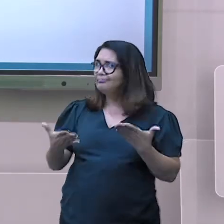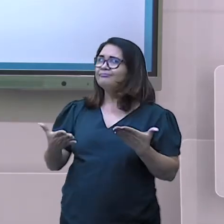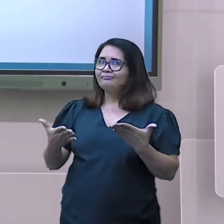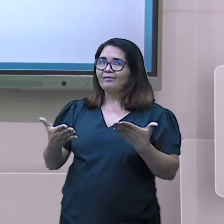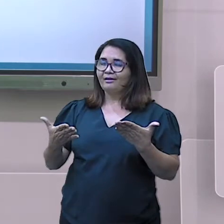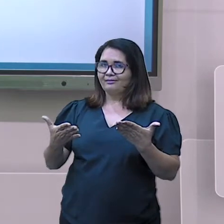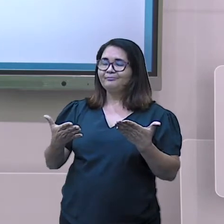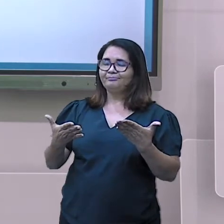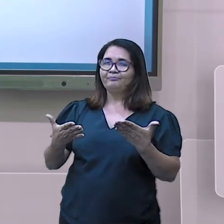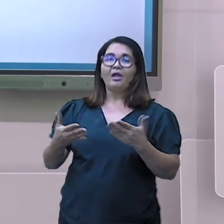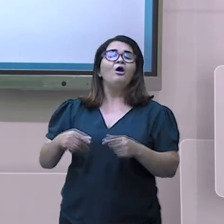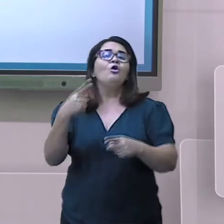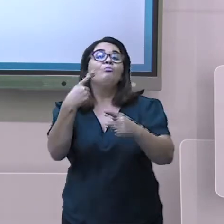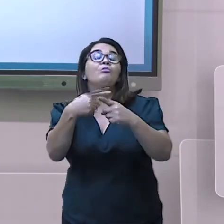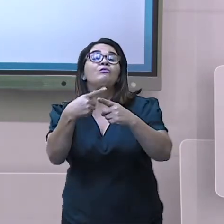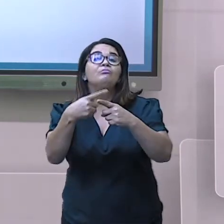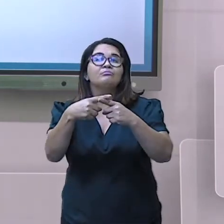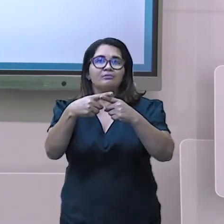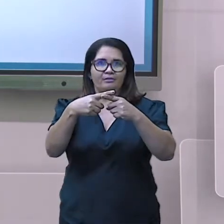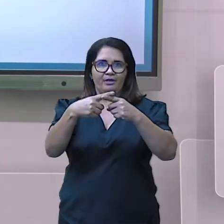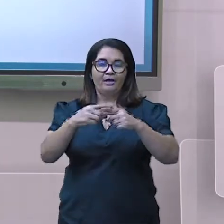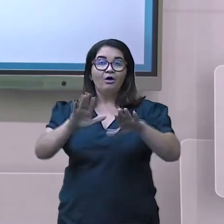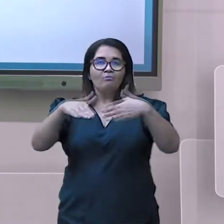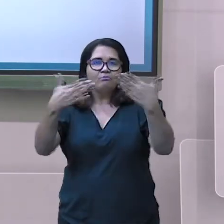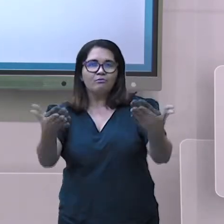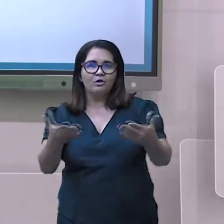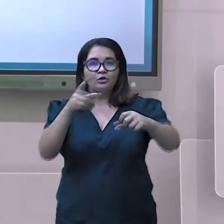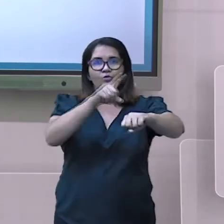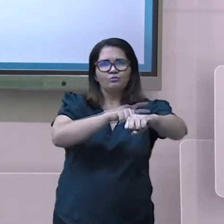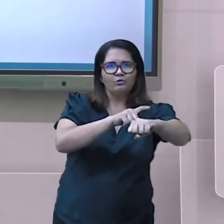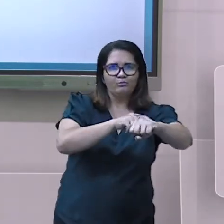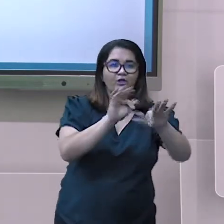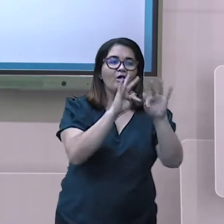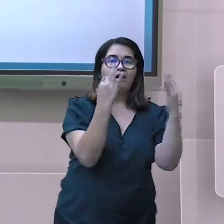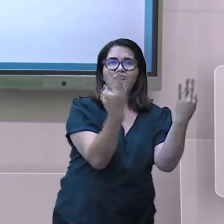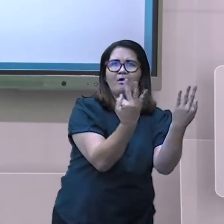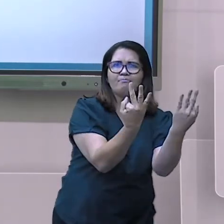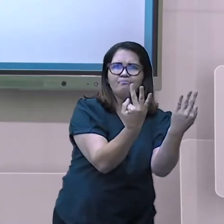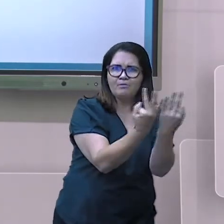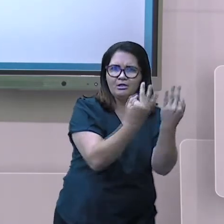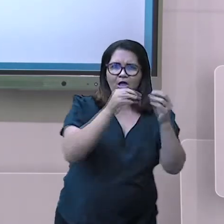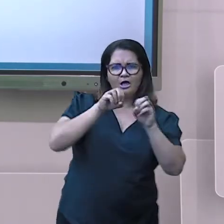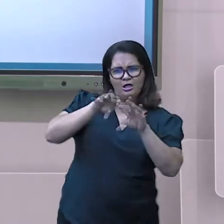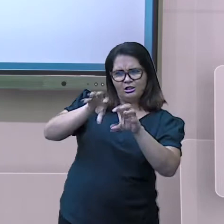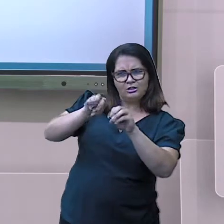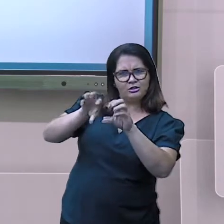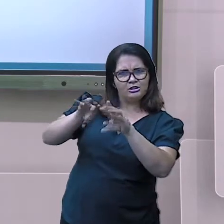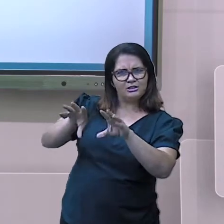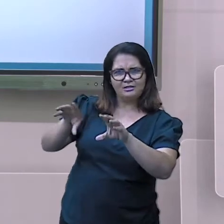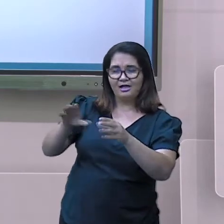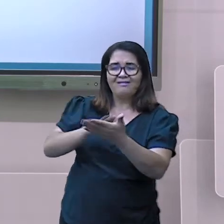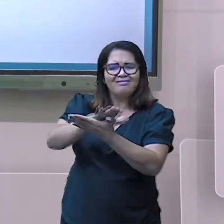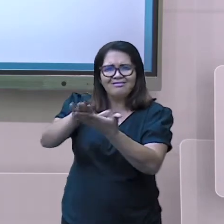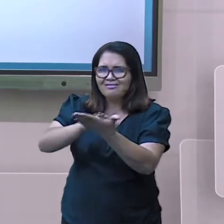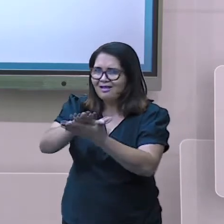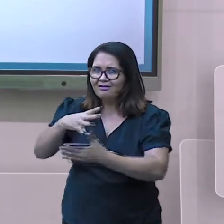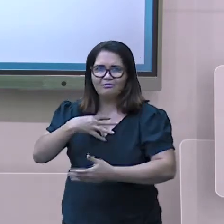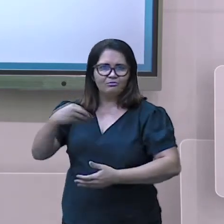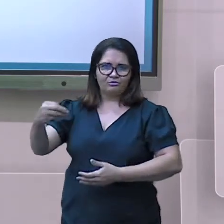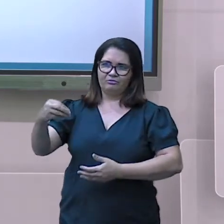ensinado nada sobre a sustentabilidade, ele se encontra no futuro perdido, não é? Olha,